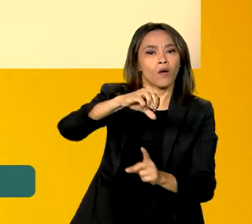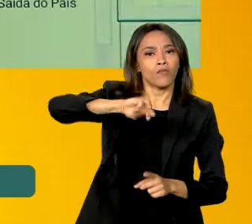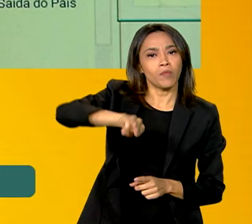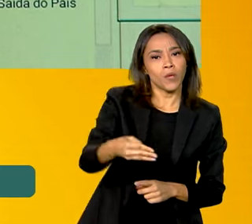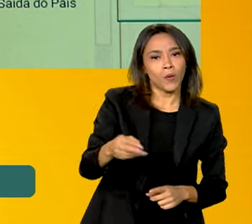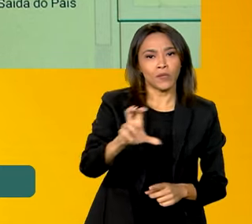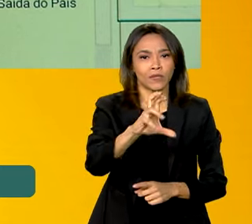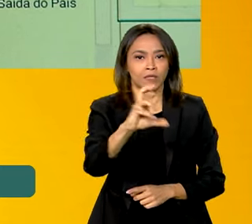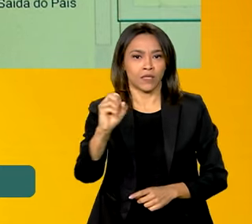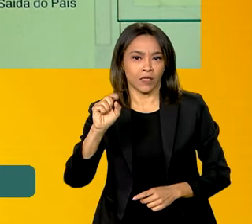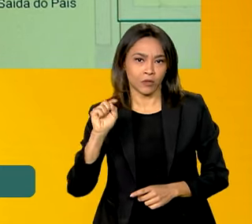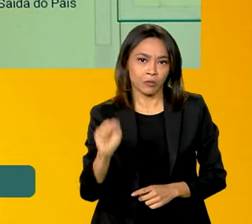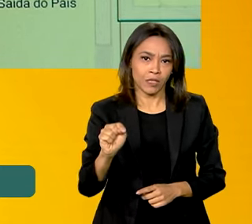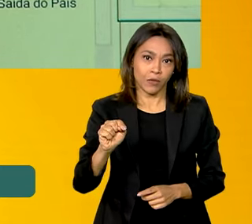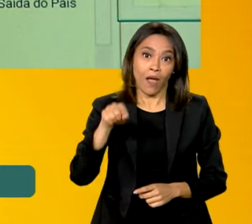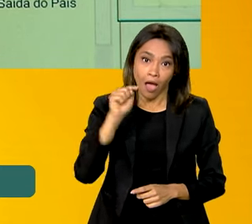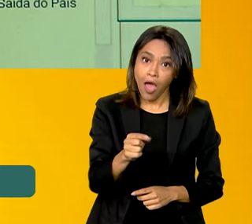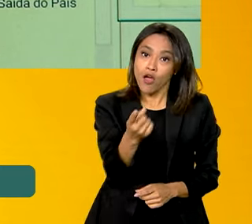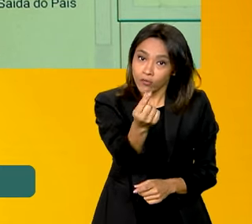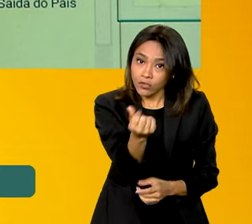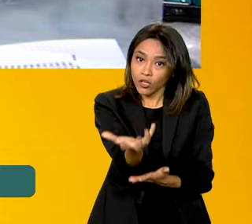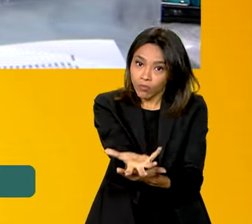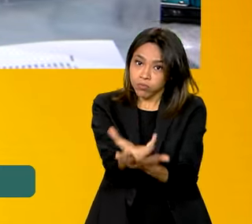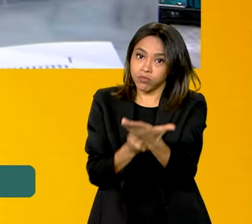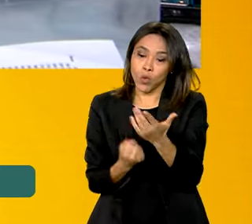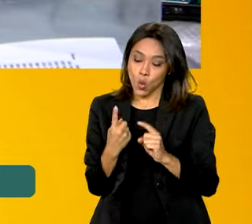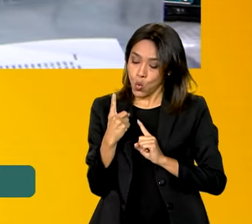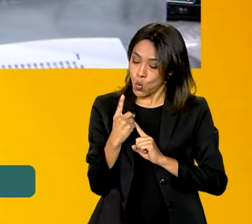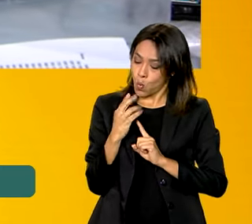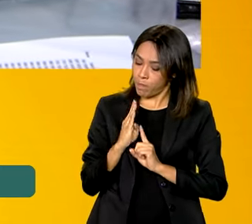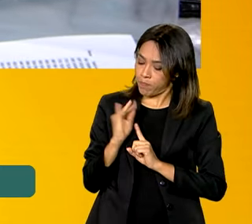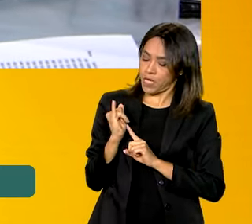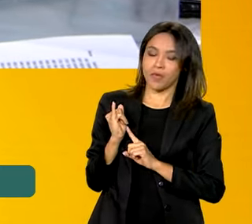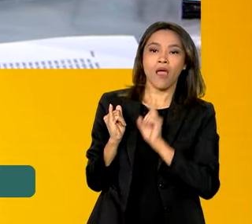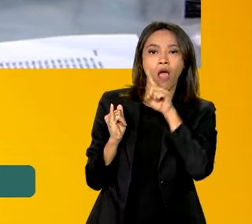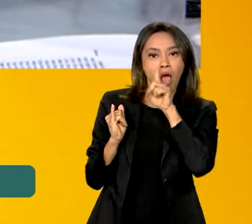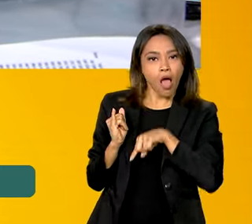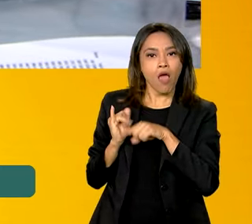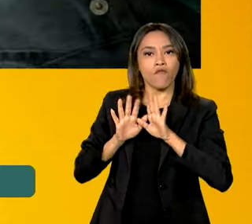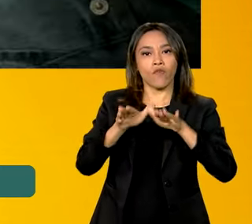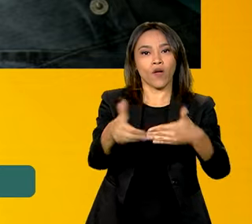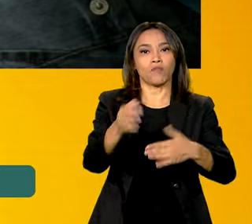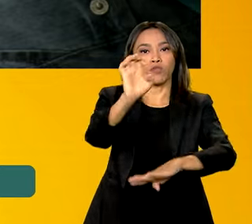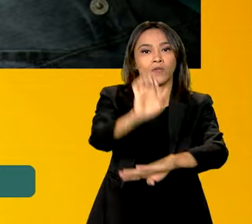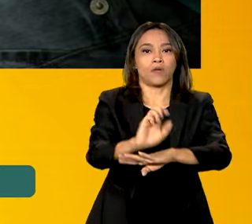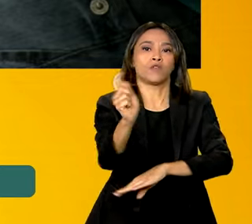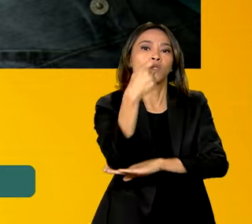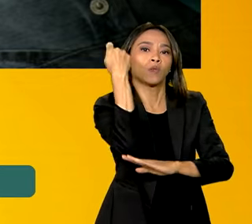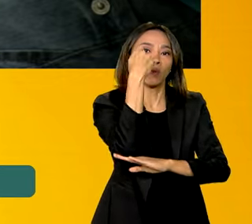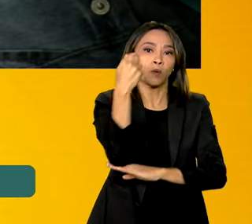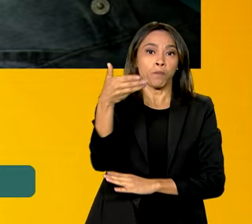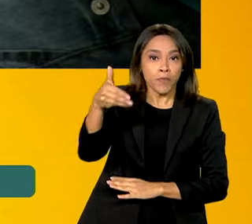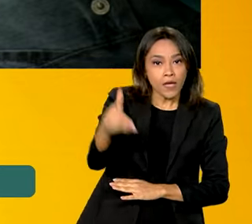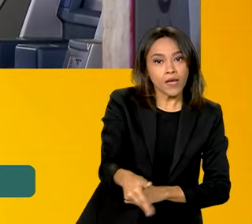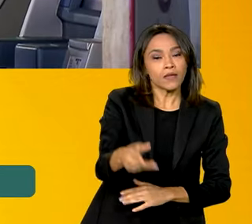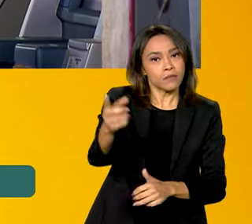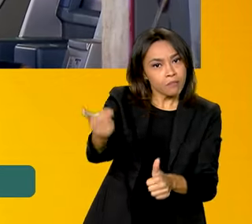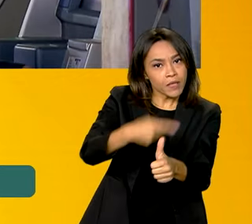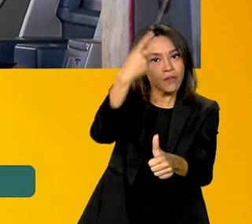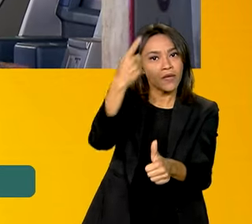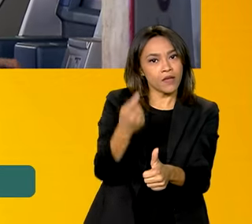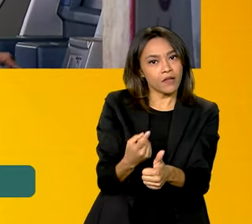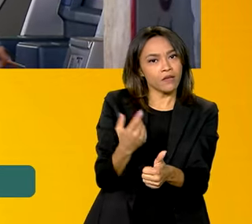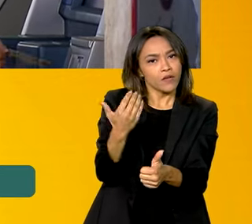destinados aí à restituição, 1 bilhão vai para a população do Rio Grande do Sul. O estado começa devagar